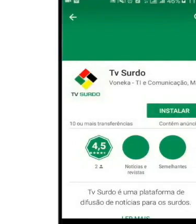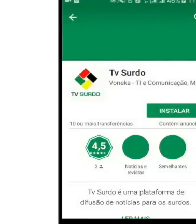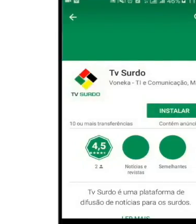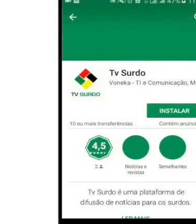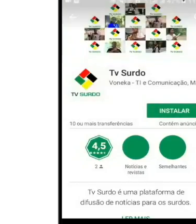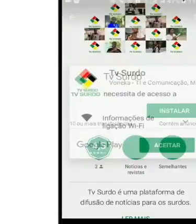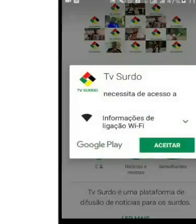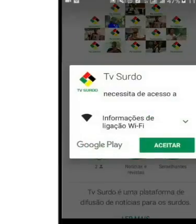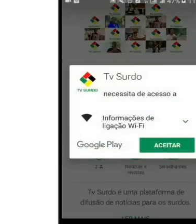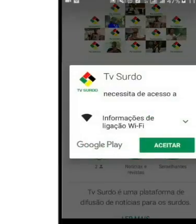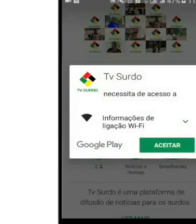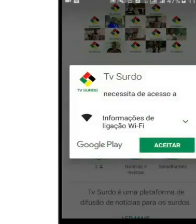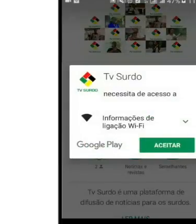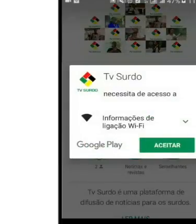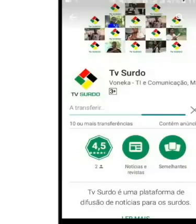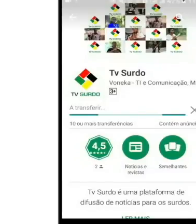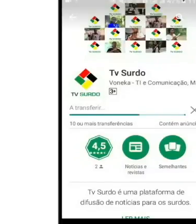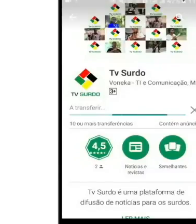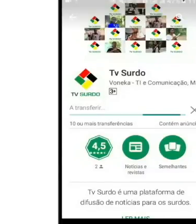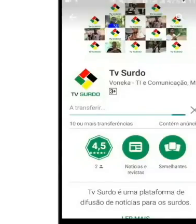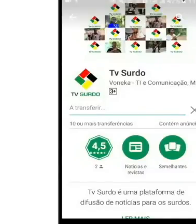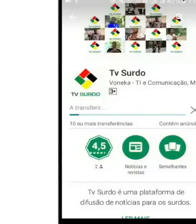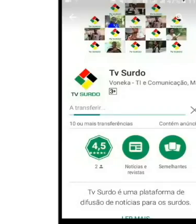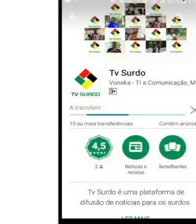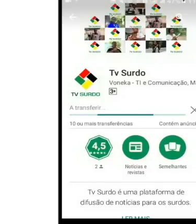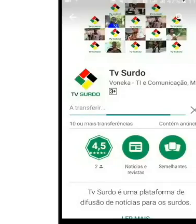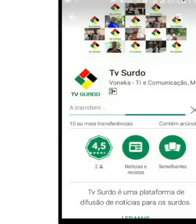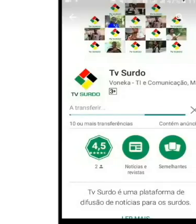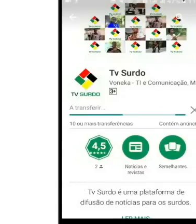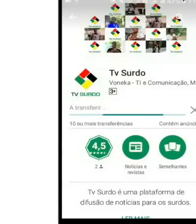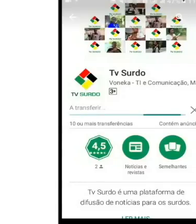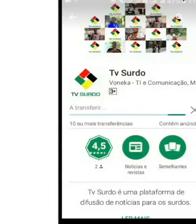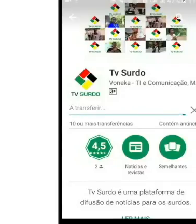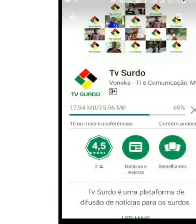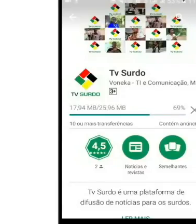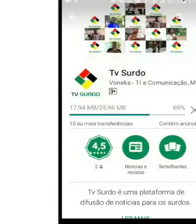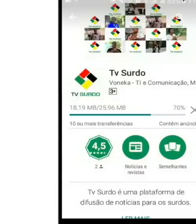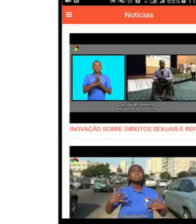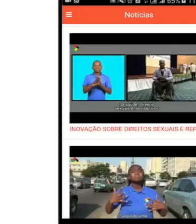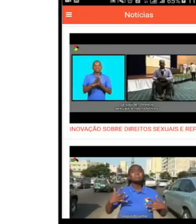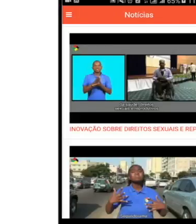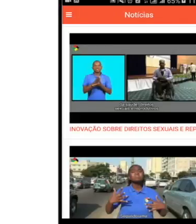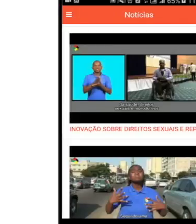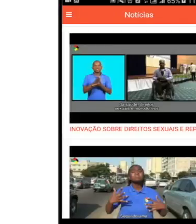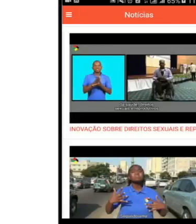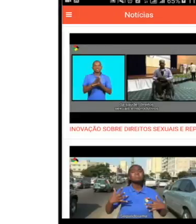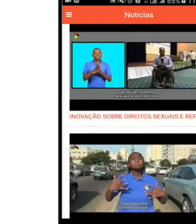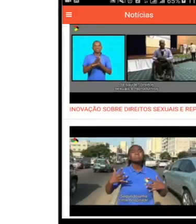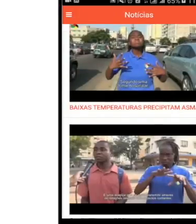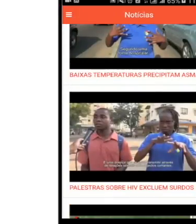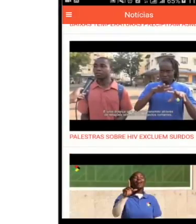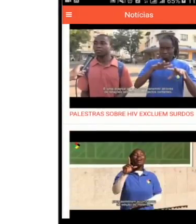Clique no ícone com o emblema da TV Surdo e, de seguida, instale. E já está.